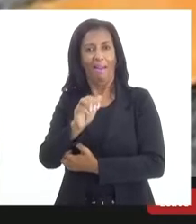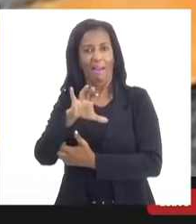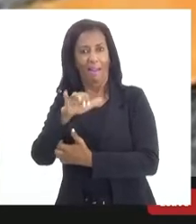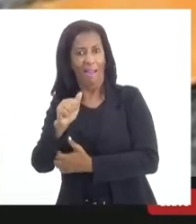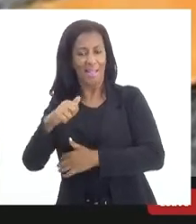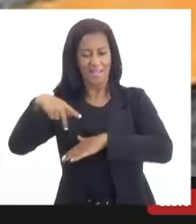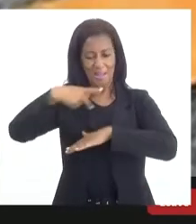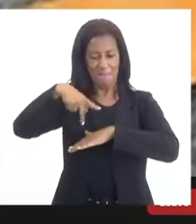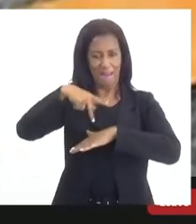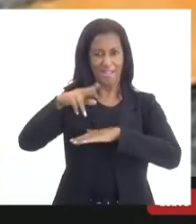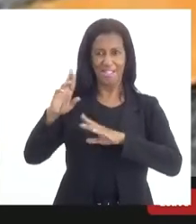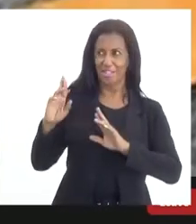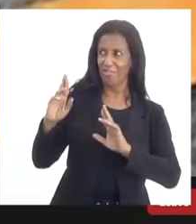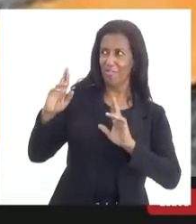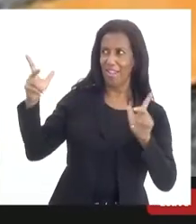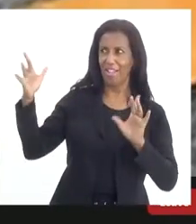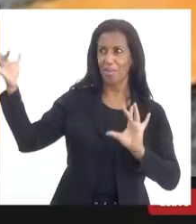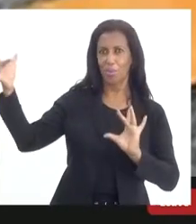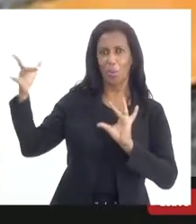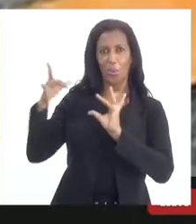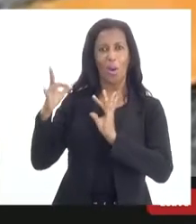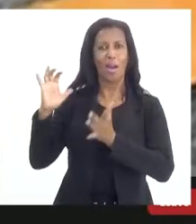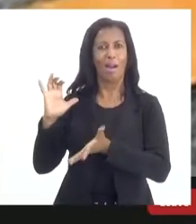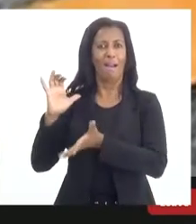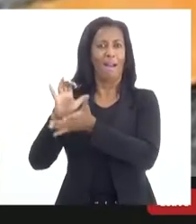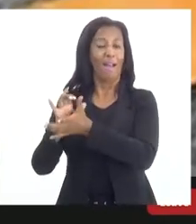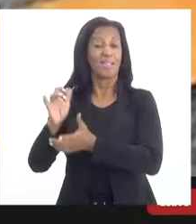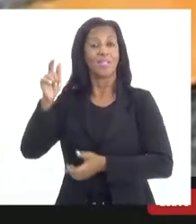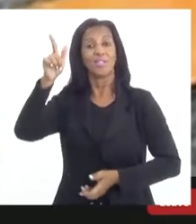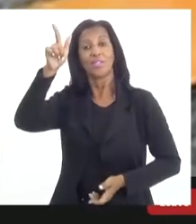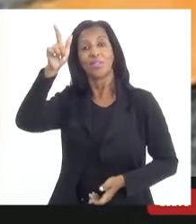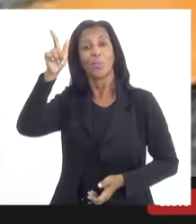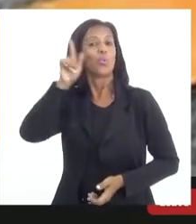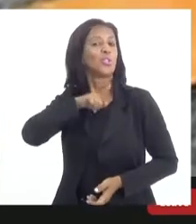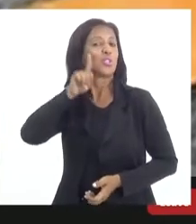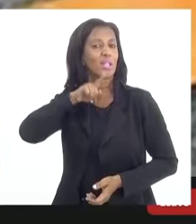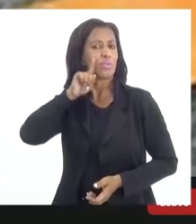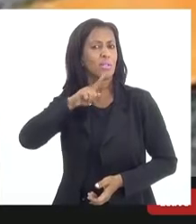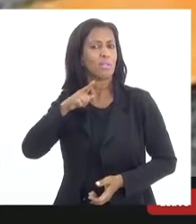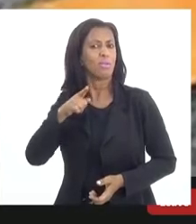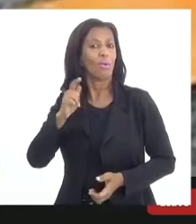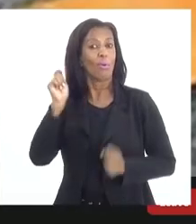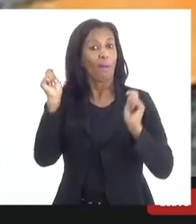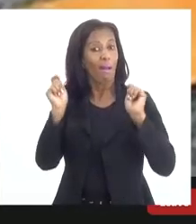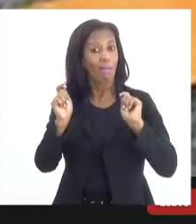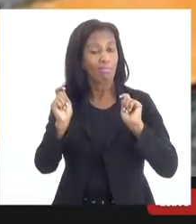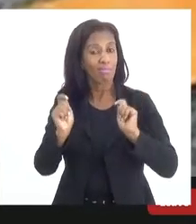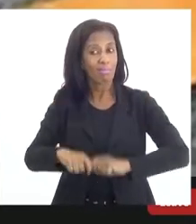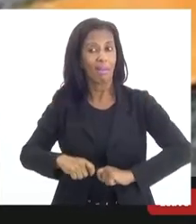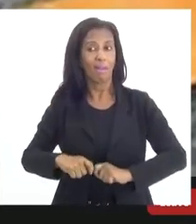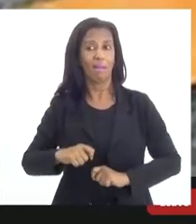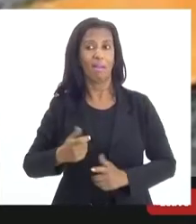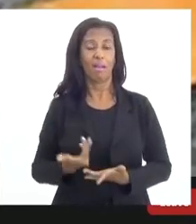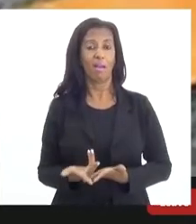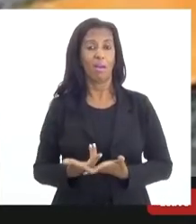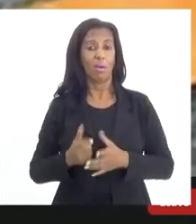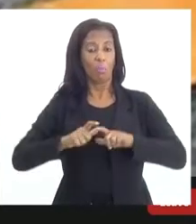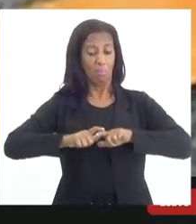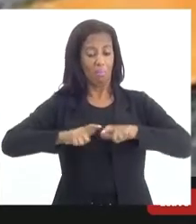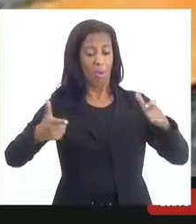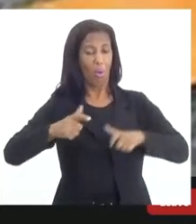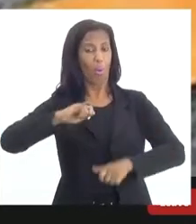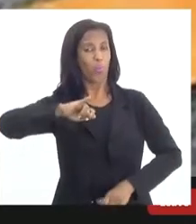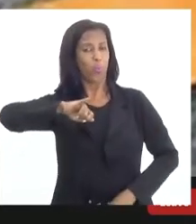esses países diferentes do próprio Estados Unidos, o que propicia, sem dúvida nenhuma, uma maior